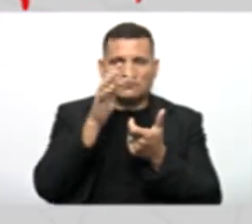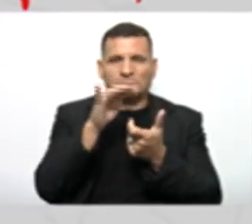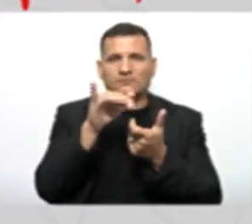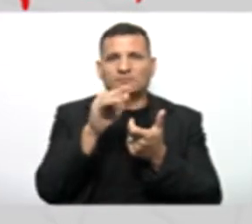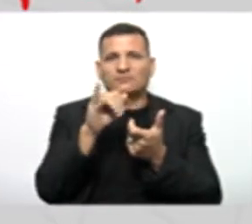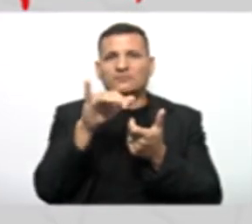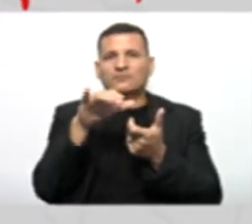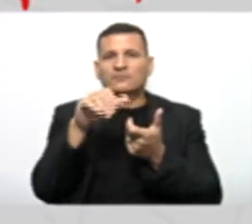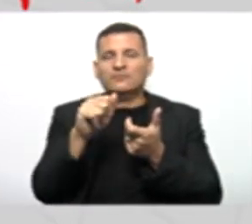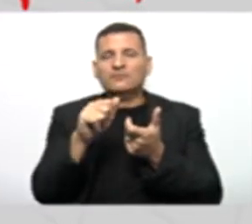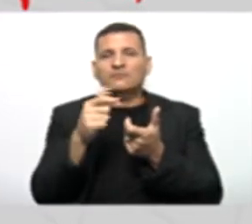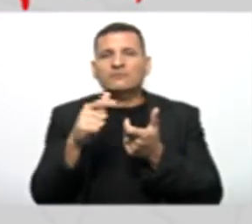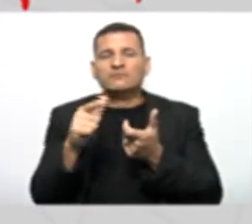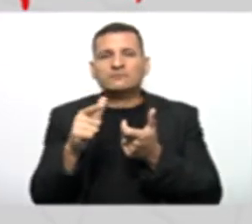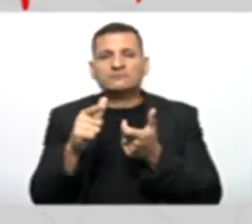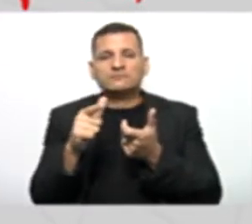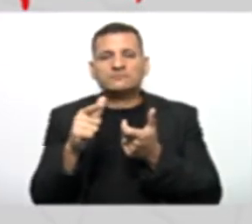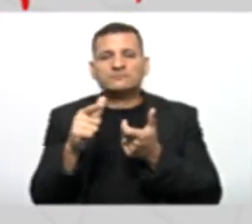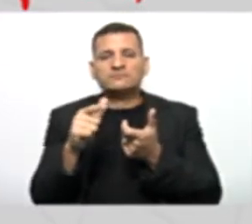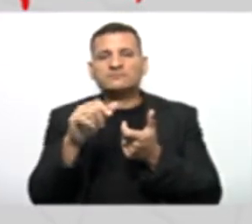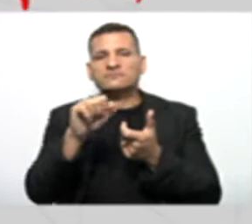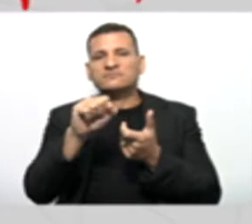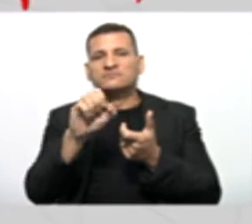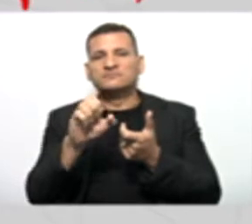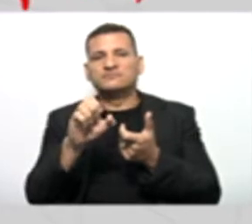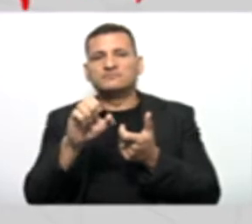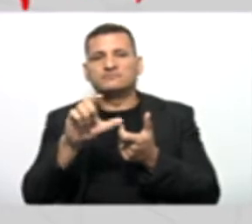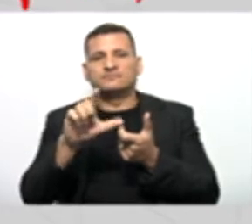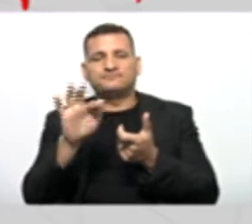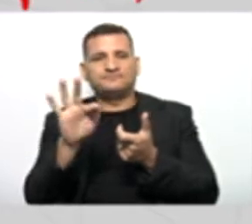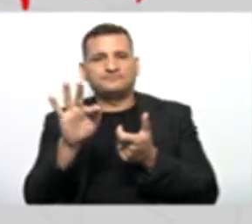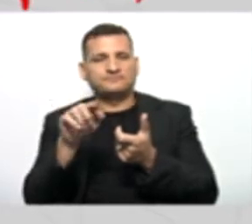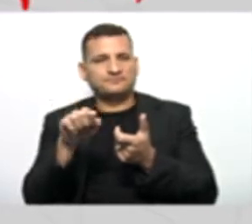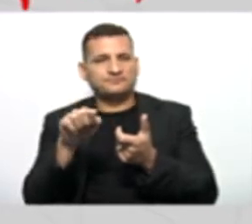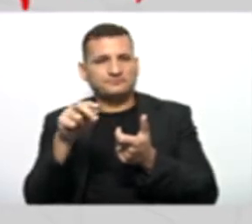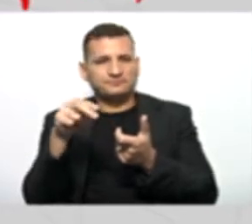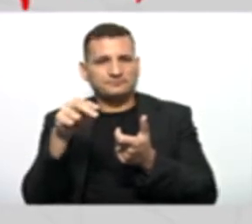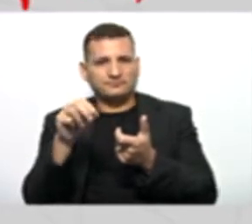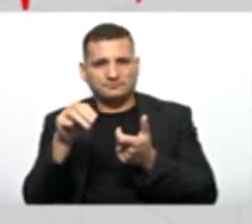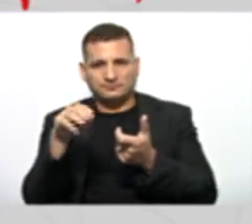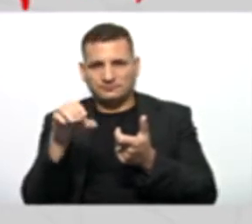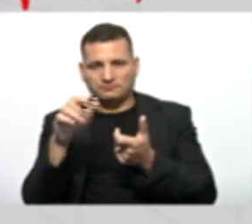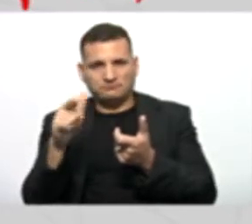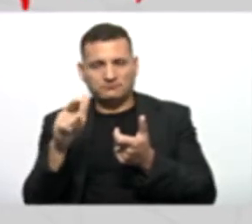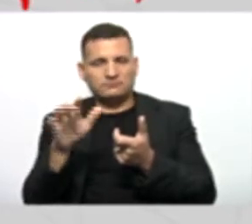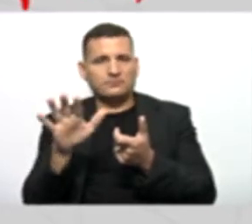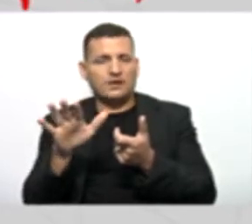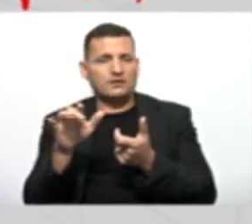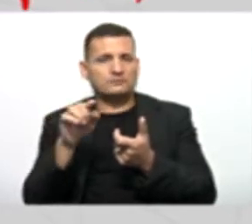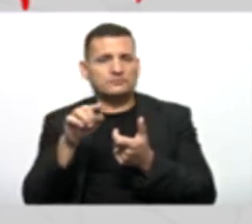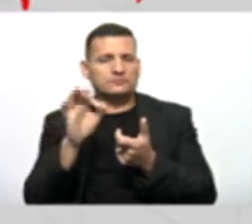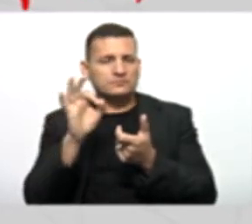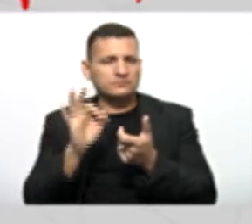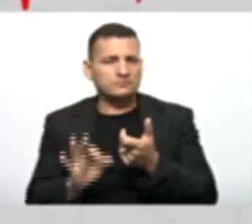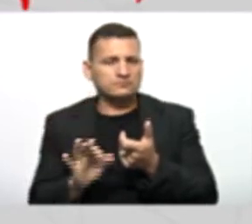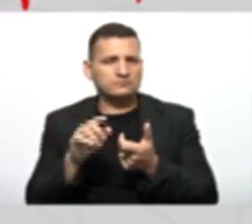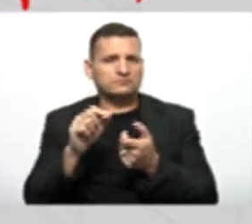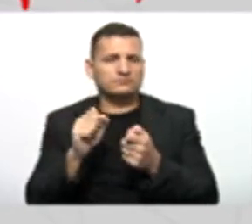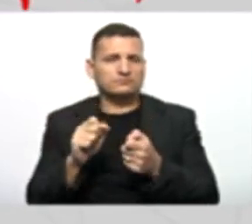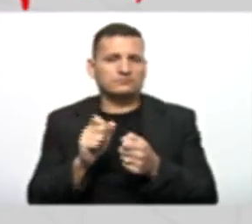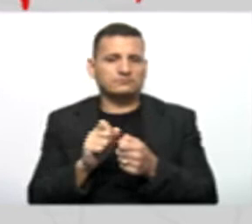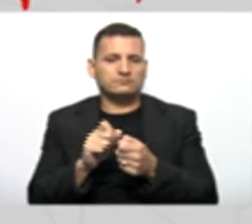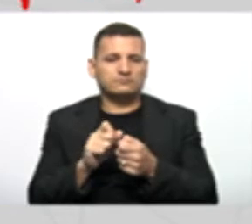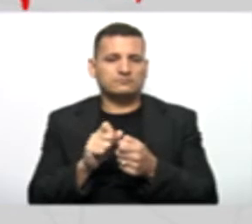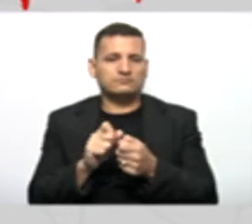não criamos Nenhum atributo Chamado self Nome Mas para você Ter a certeza De que você pode fazer isso É só ter